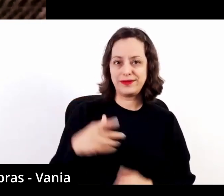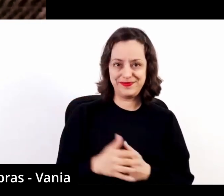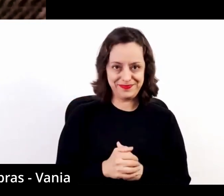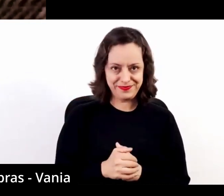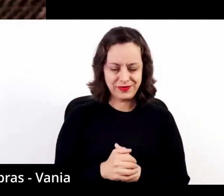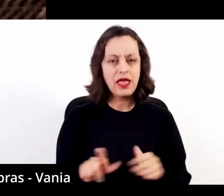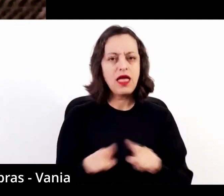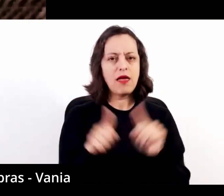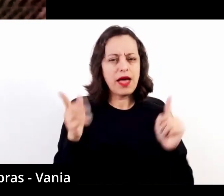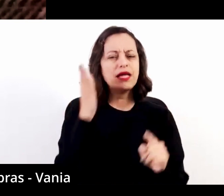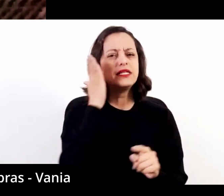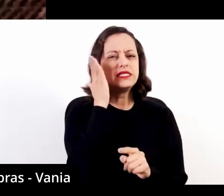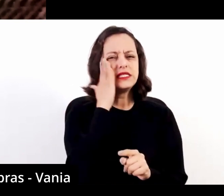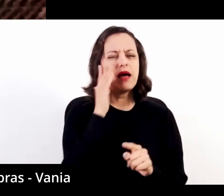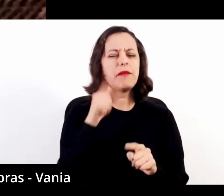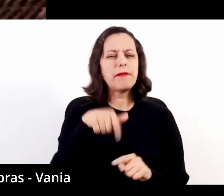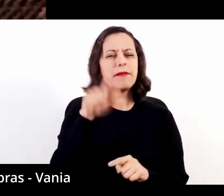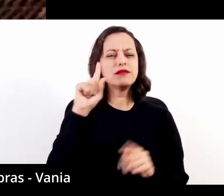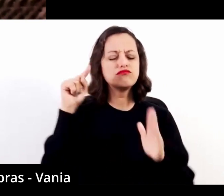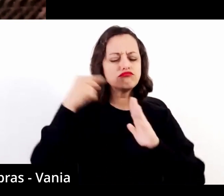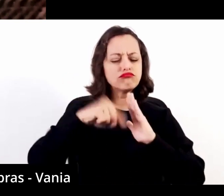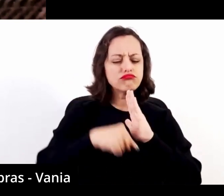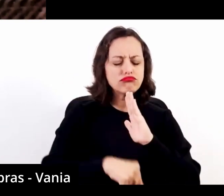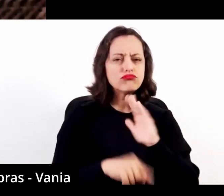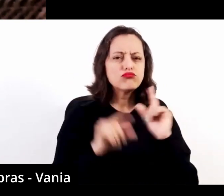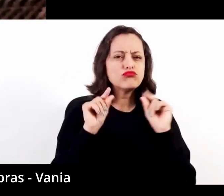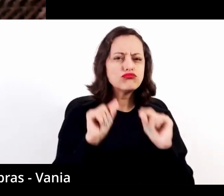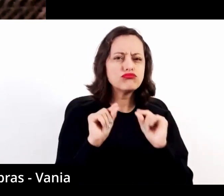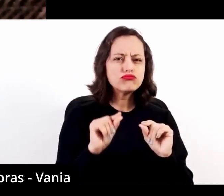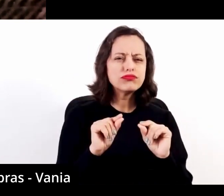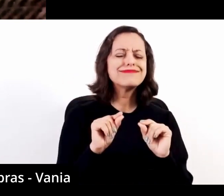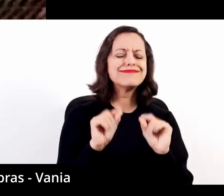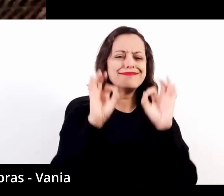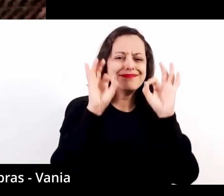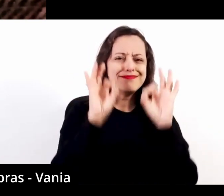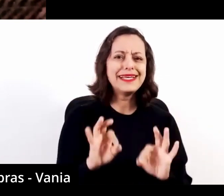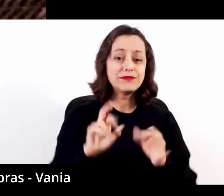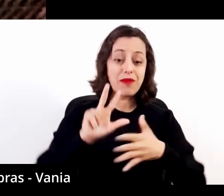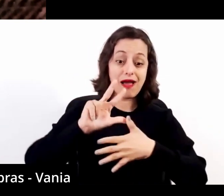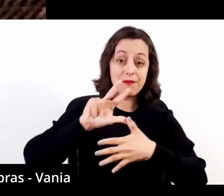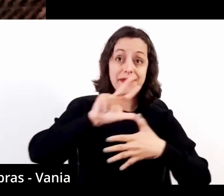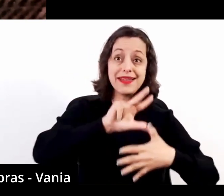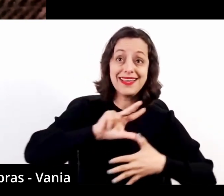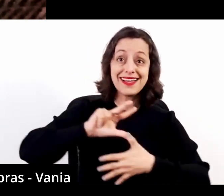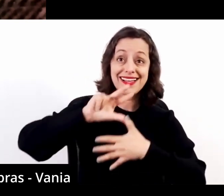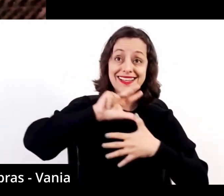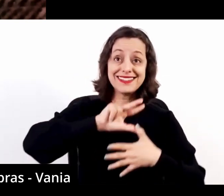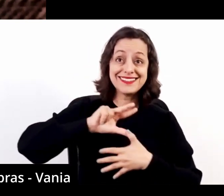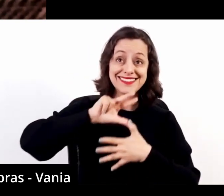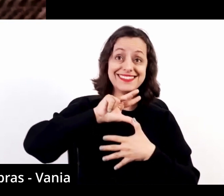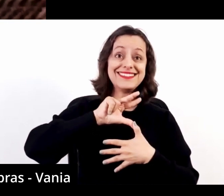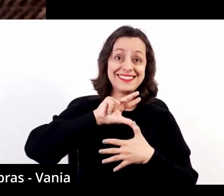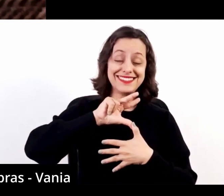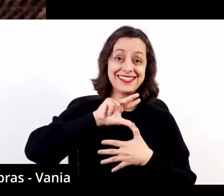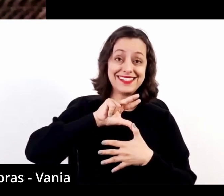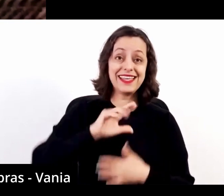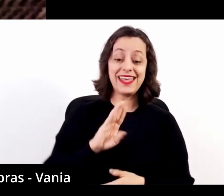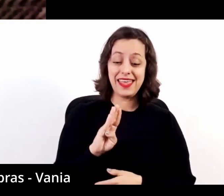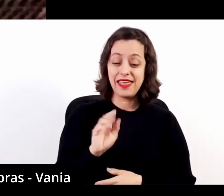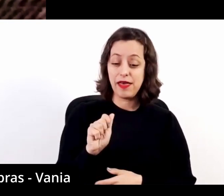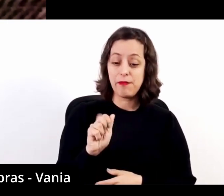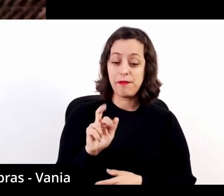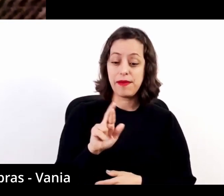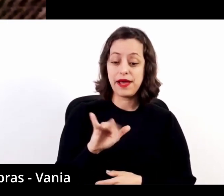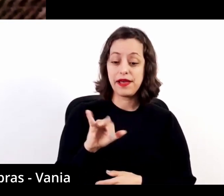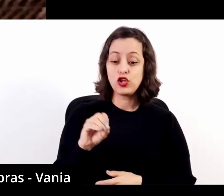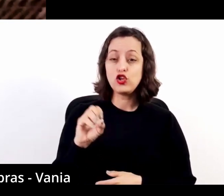que é um elo um pouco mais profundo da conexão do Barrios com a música profunda da América Latina. O Barrios foi uma